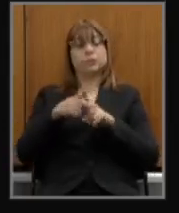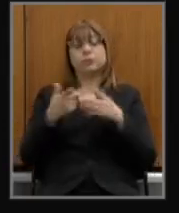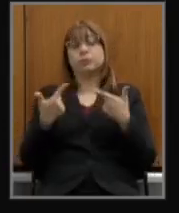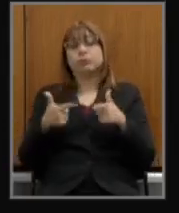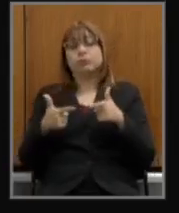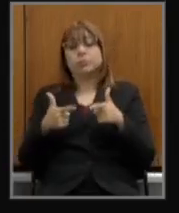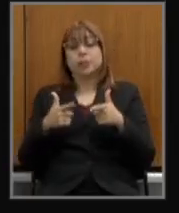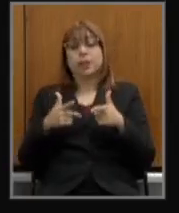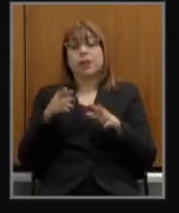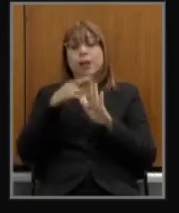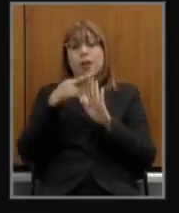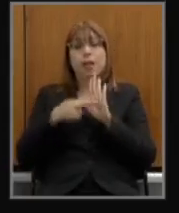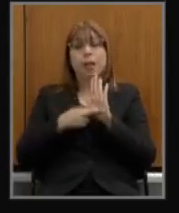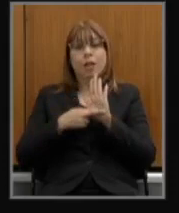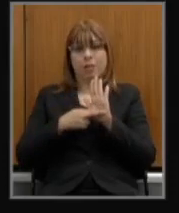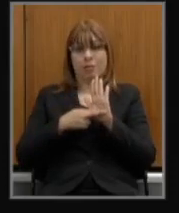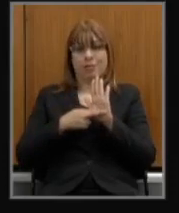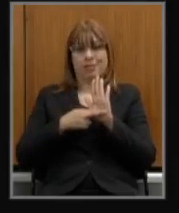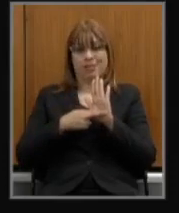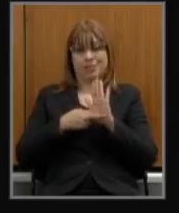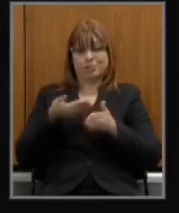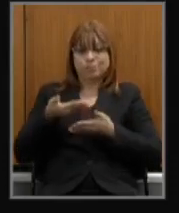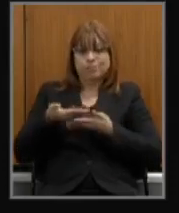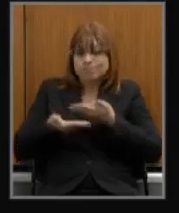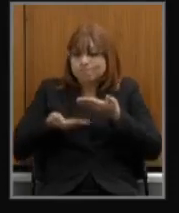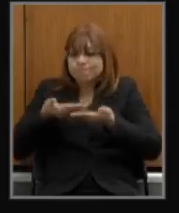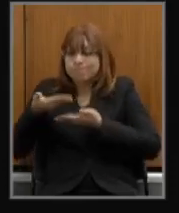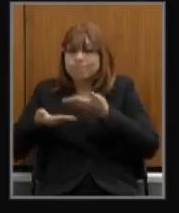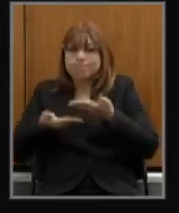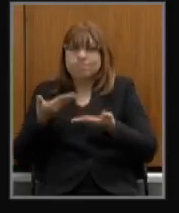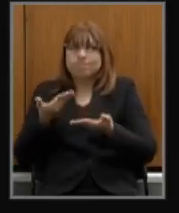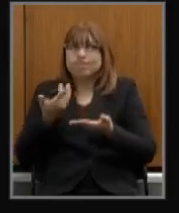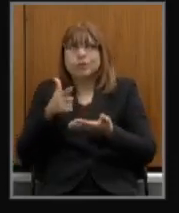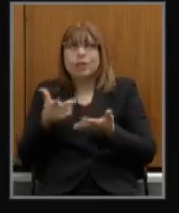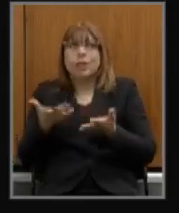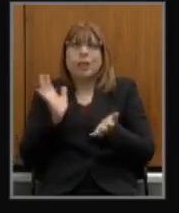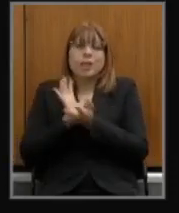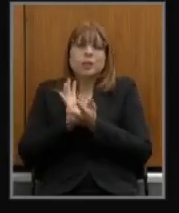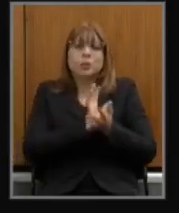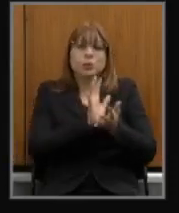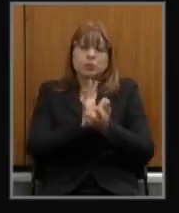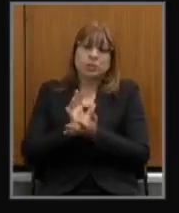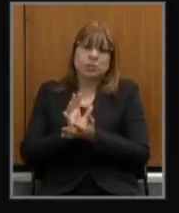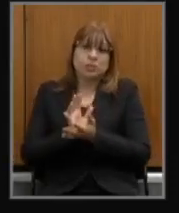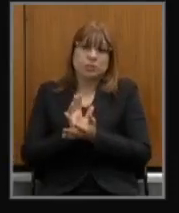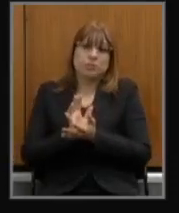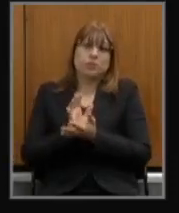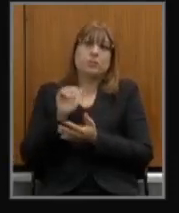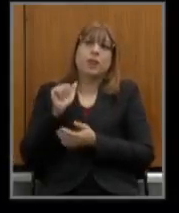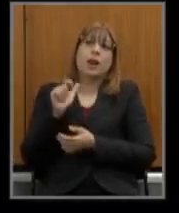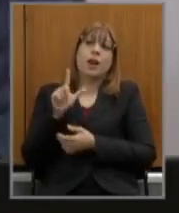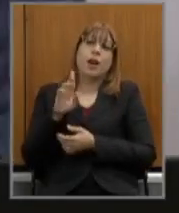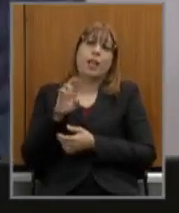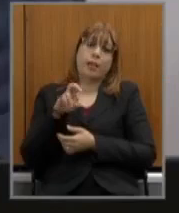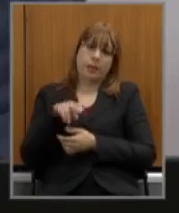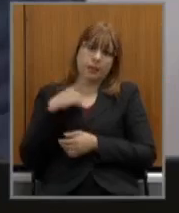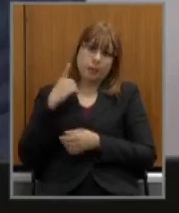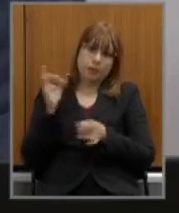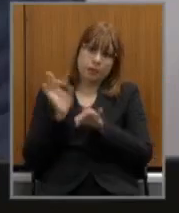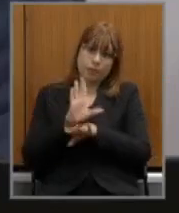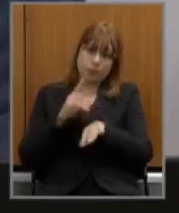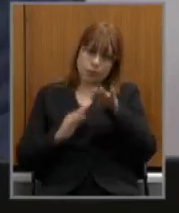transição não se teria uma série de situações que foram muito bem deputado seu tempo já inspirou